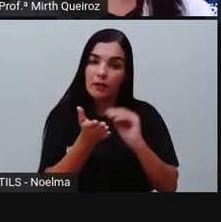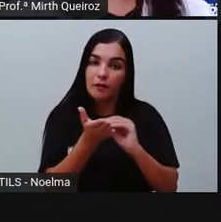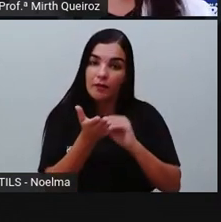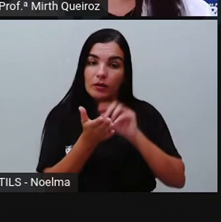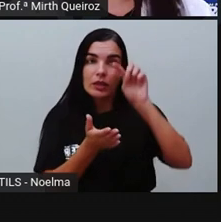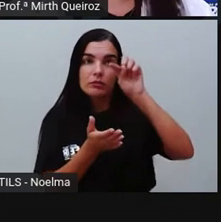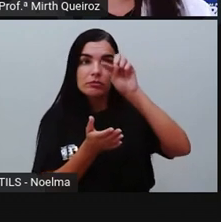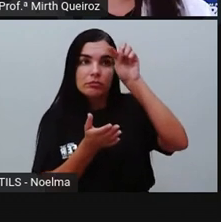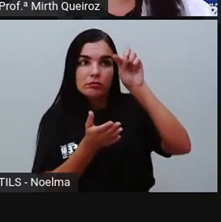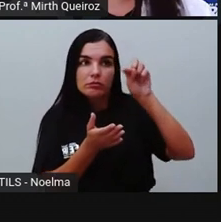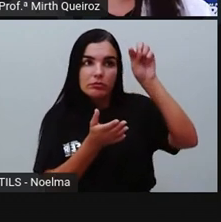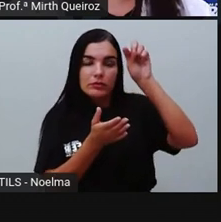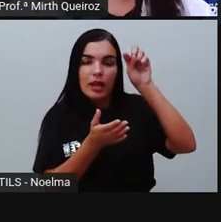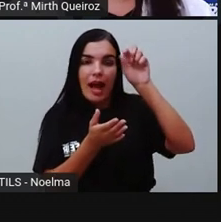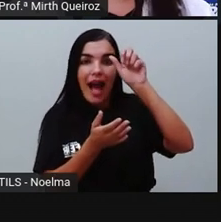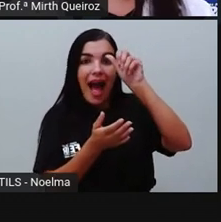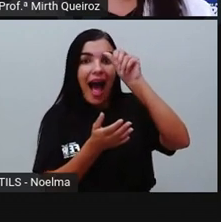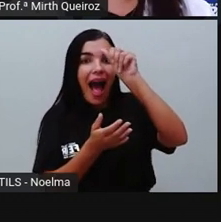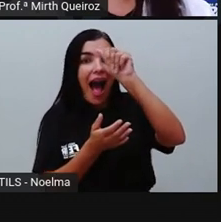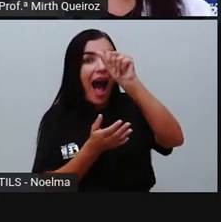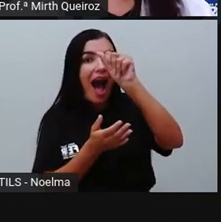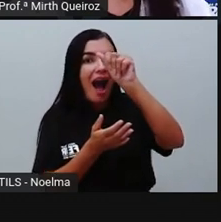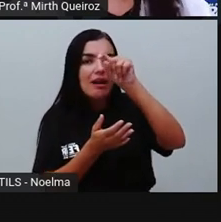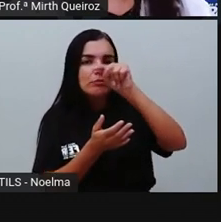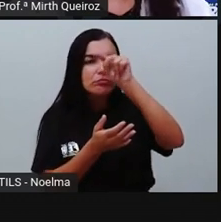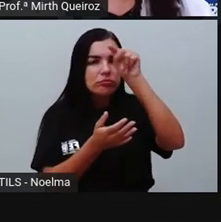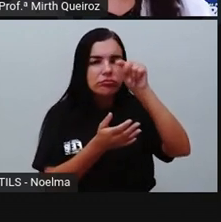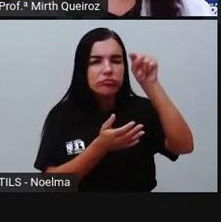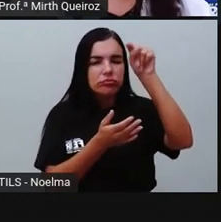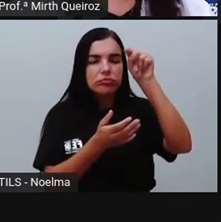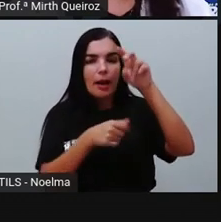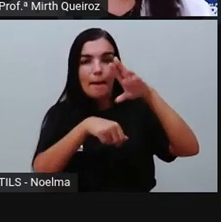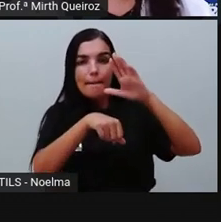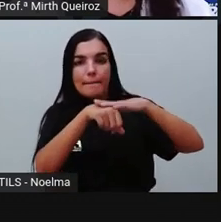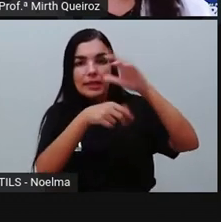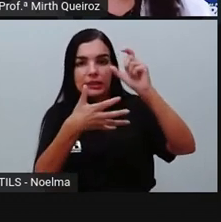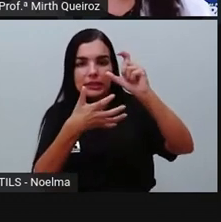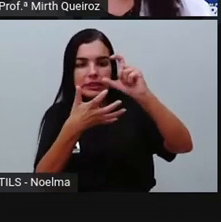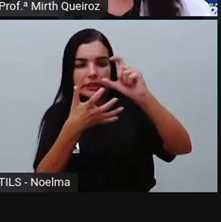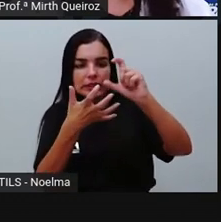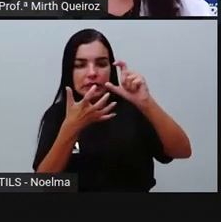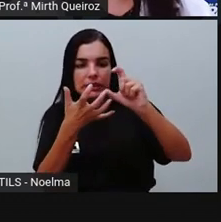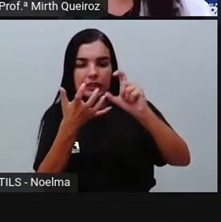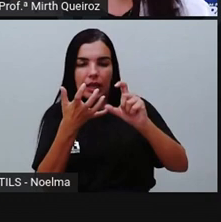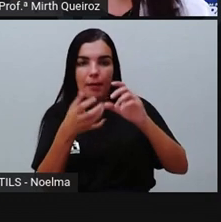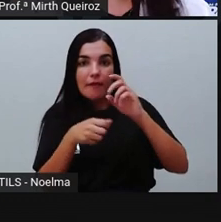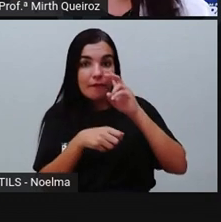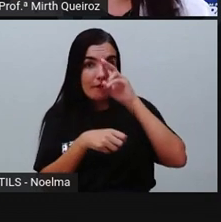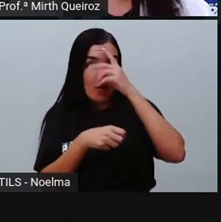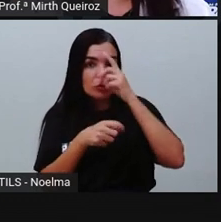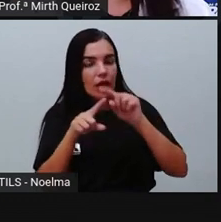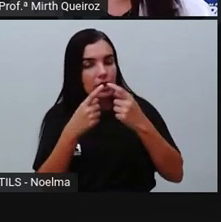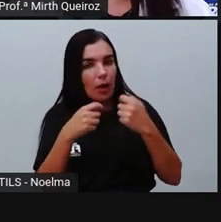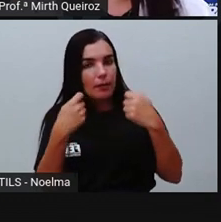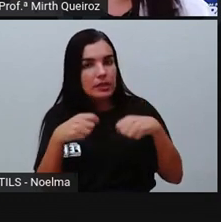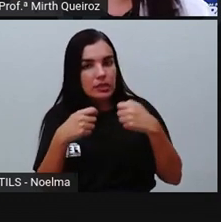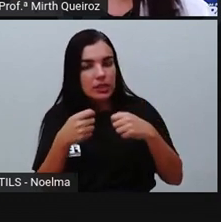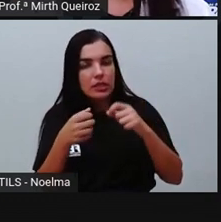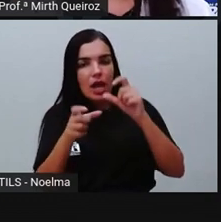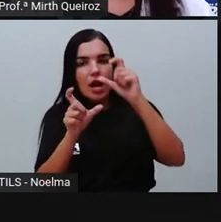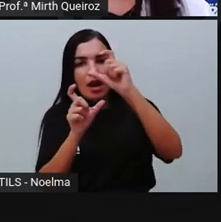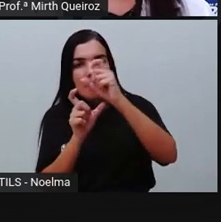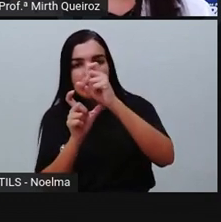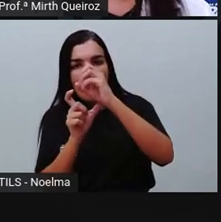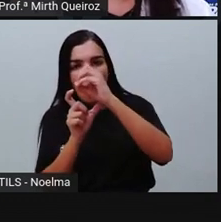Onde é que é a sílaba mais forte? Unhã, né? Então se trata de uma palavra oxítona e precisa de um acento que termina em A